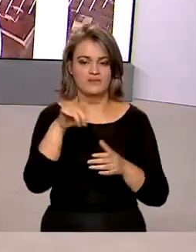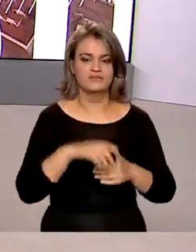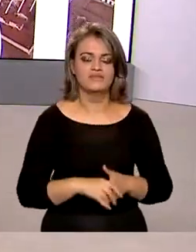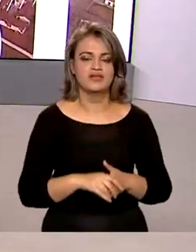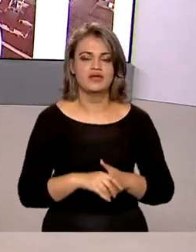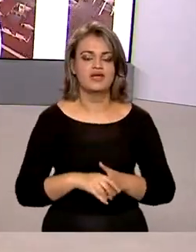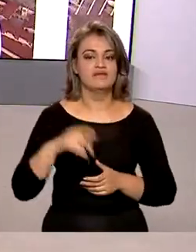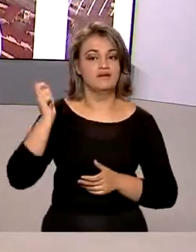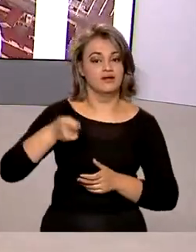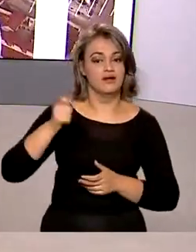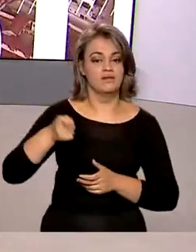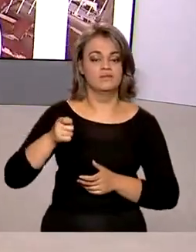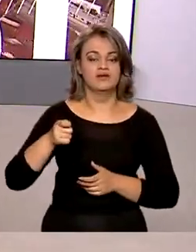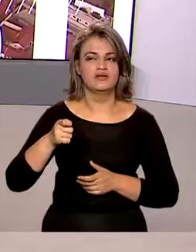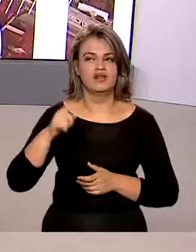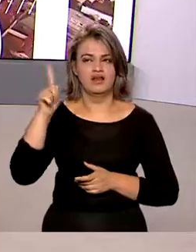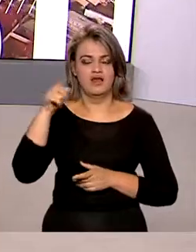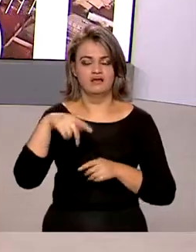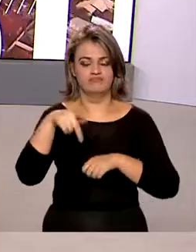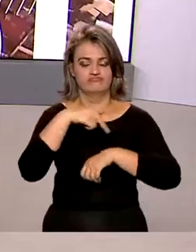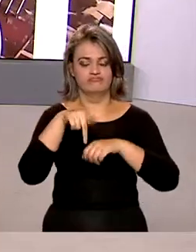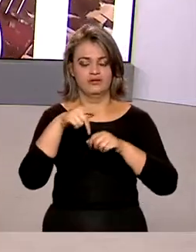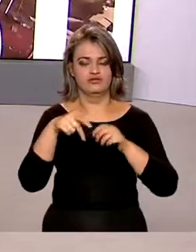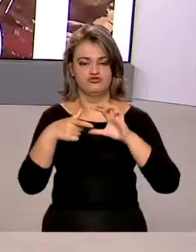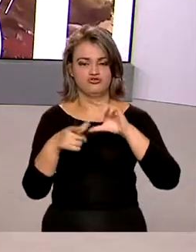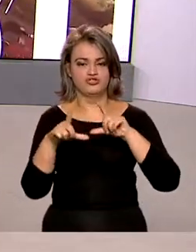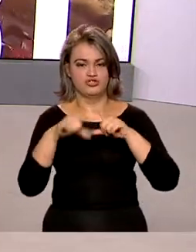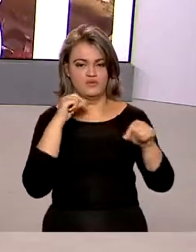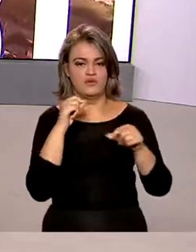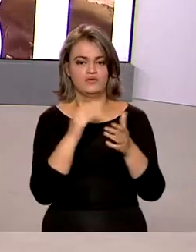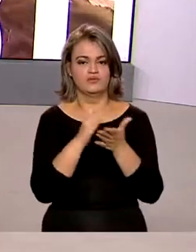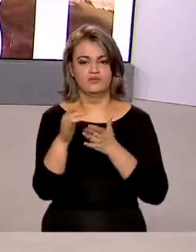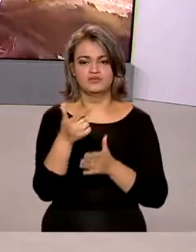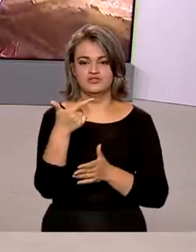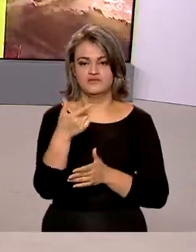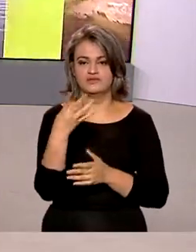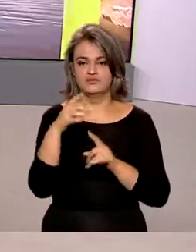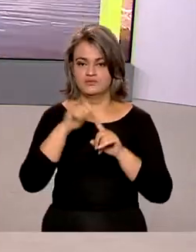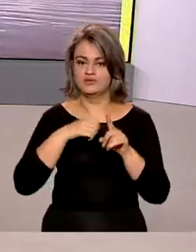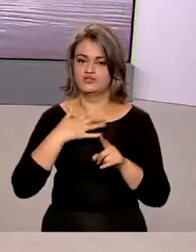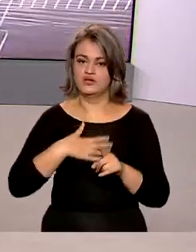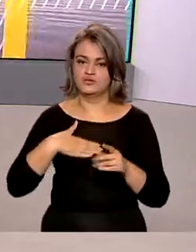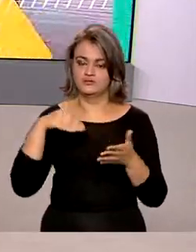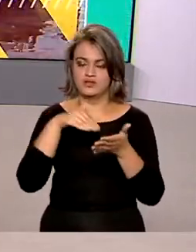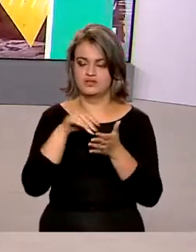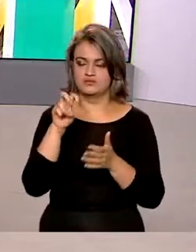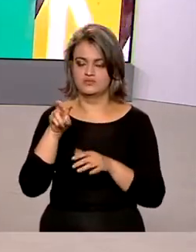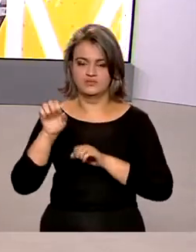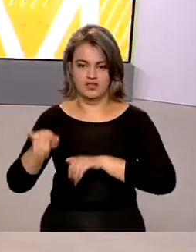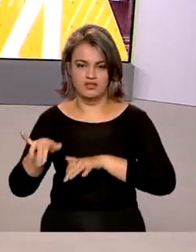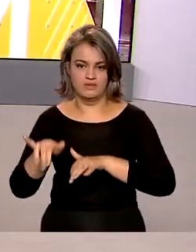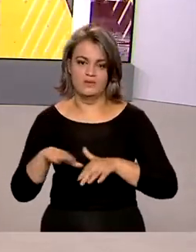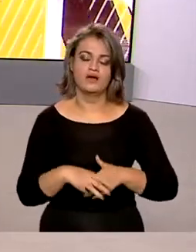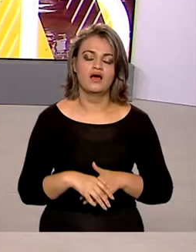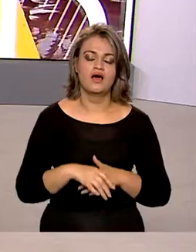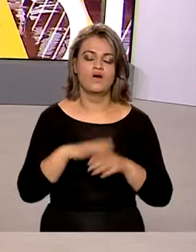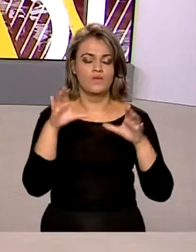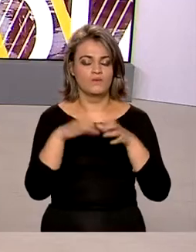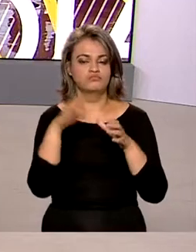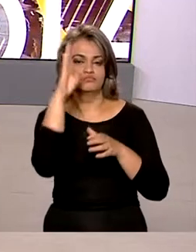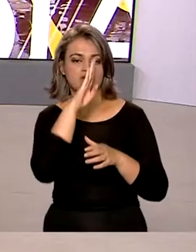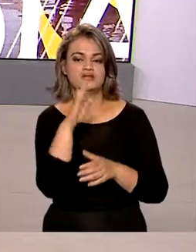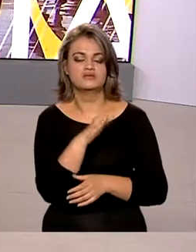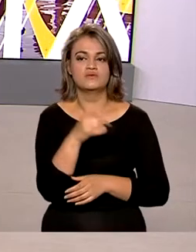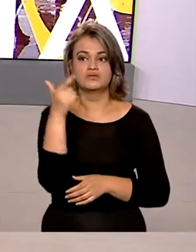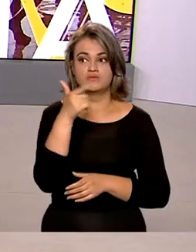competir nas Paralimpíadas de Tóquio, no Japão, que ocorrem entre 24 de agosto e 5 de setembro. A delegação brasileira é a